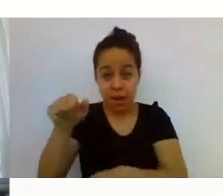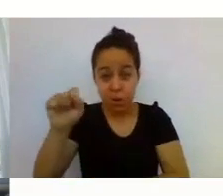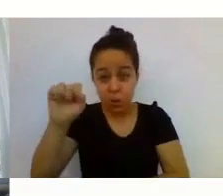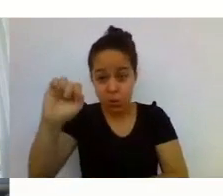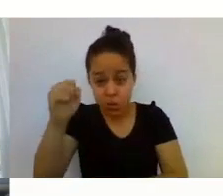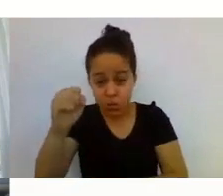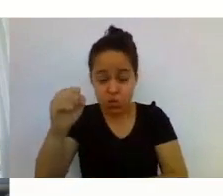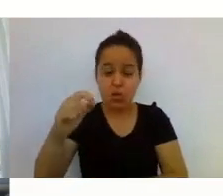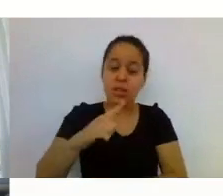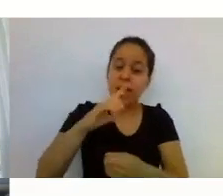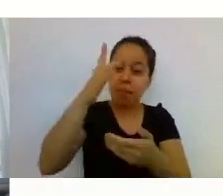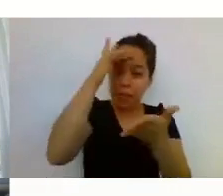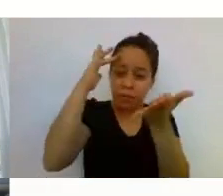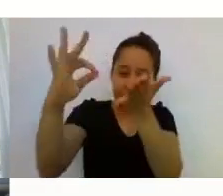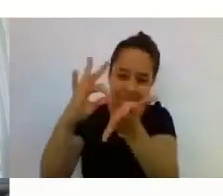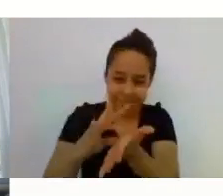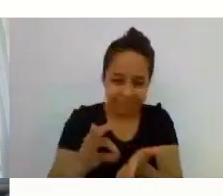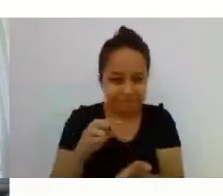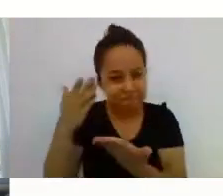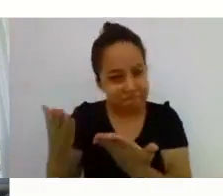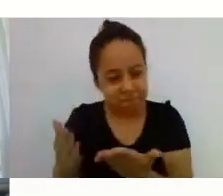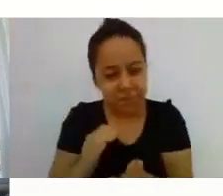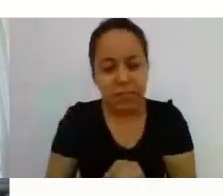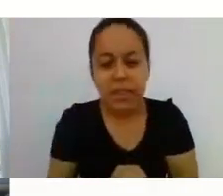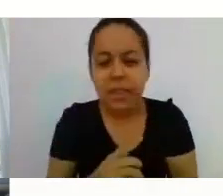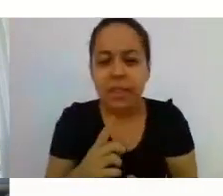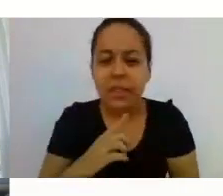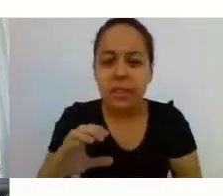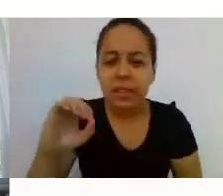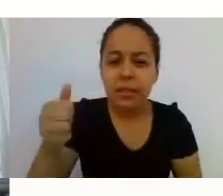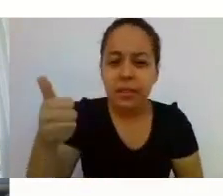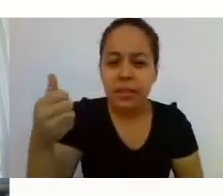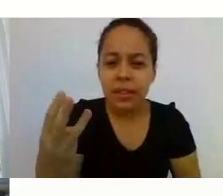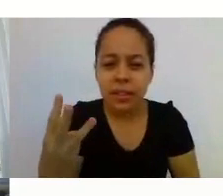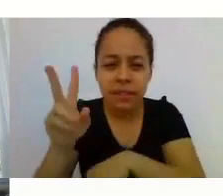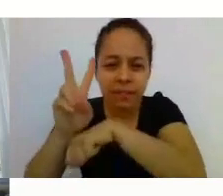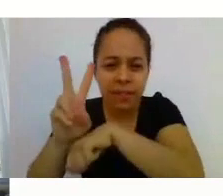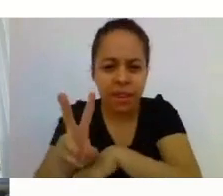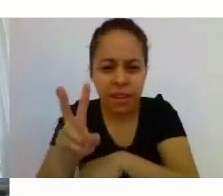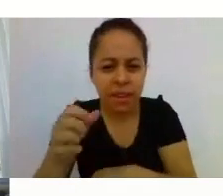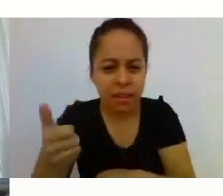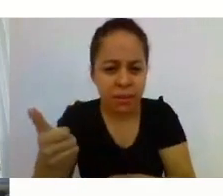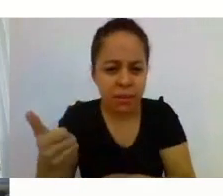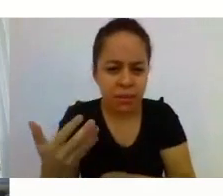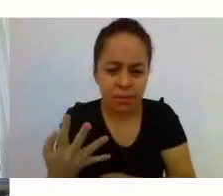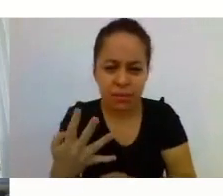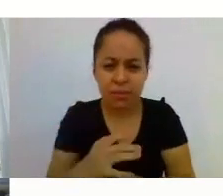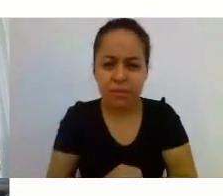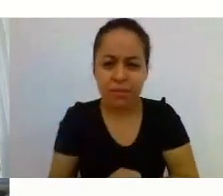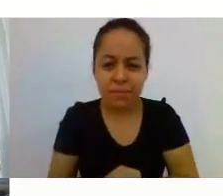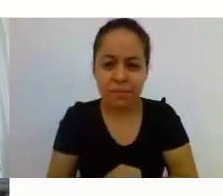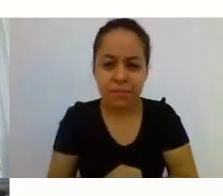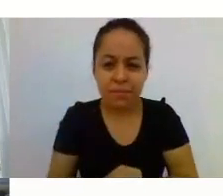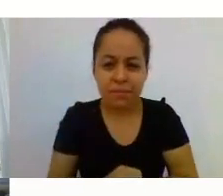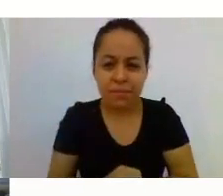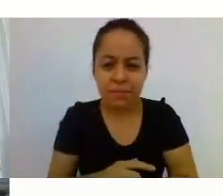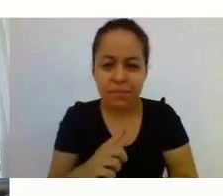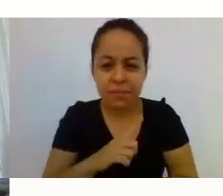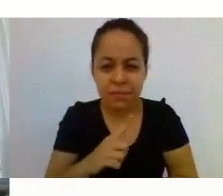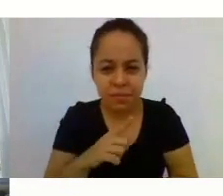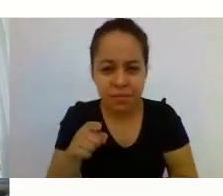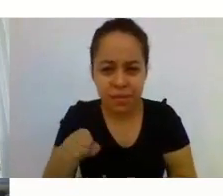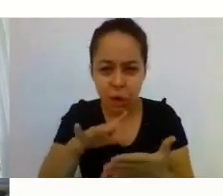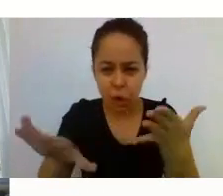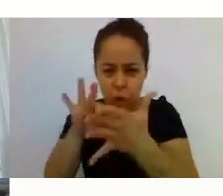Ampla Concorrência 14 vagas Número de inscritos 16 Não haverá